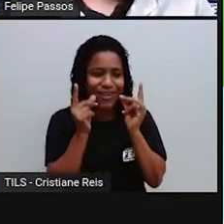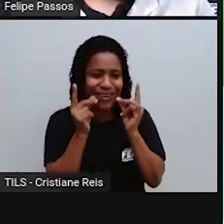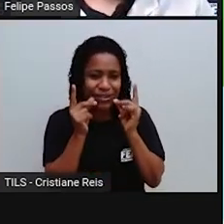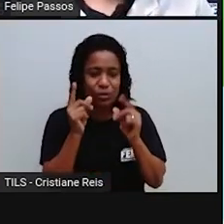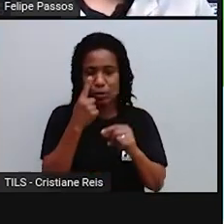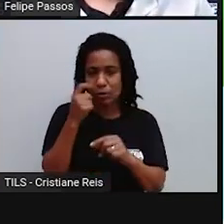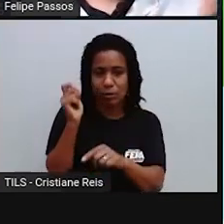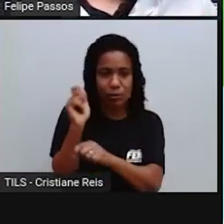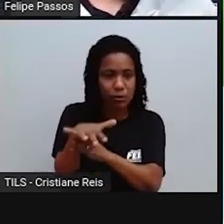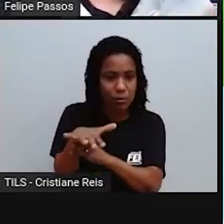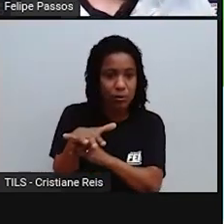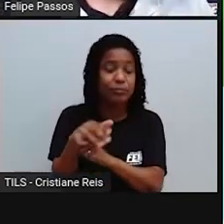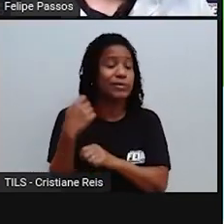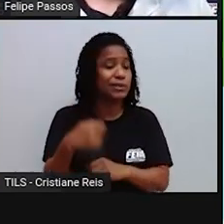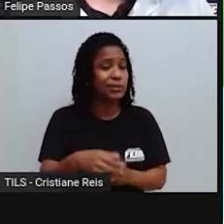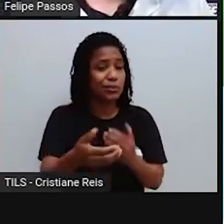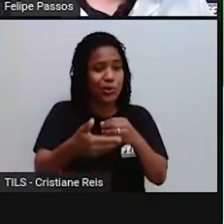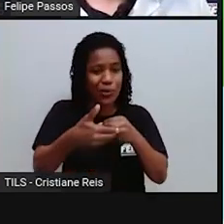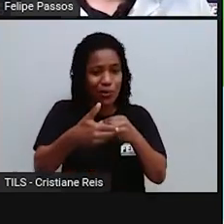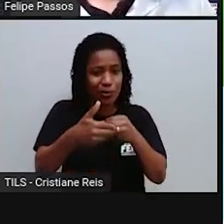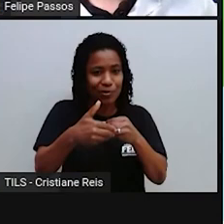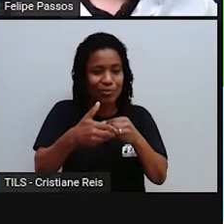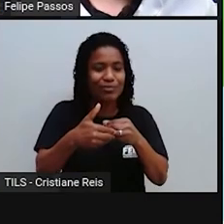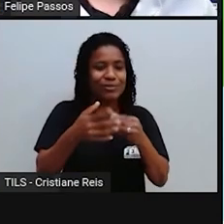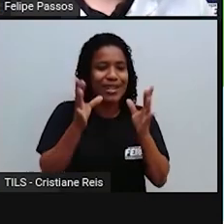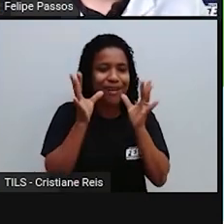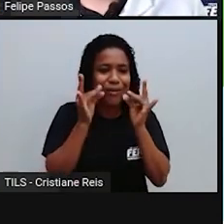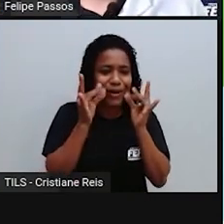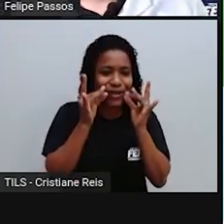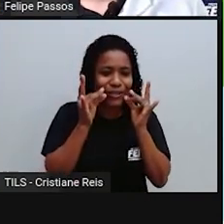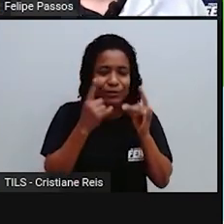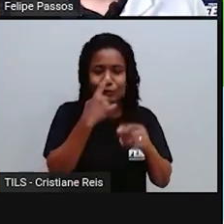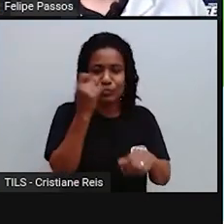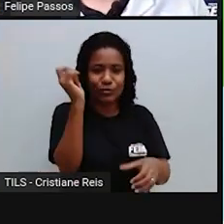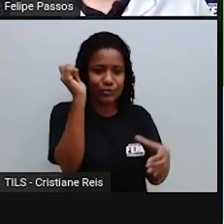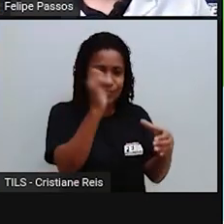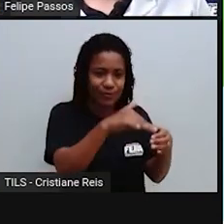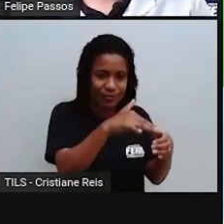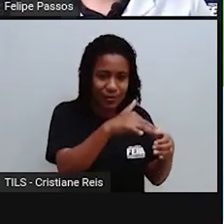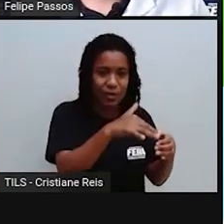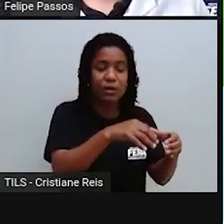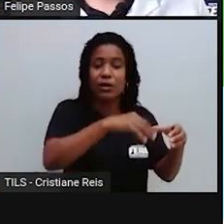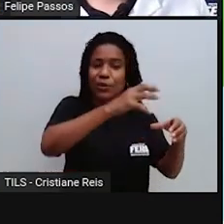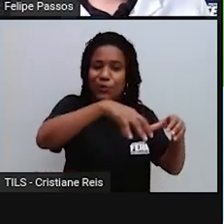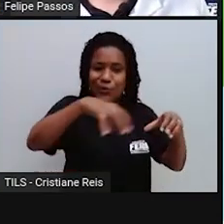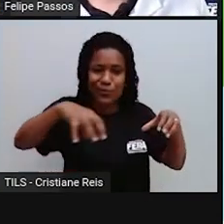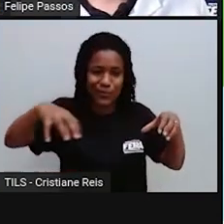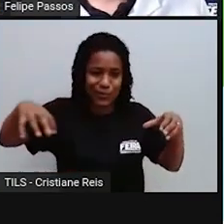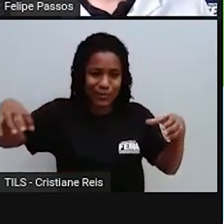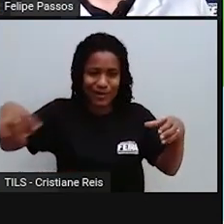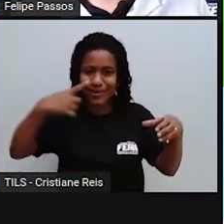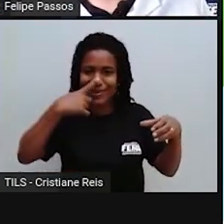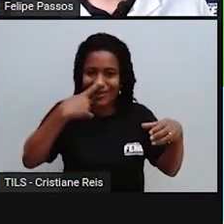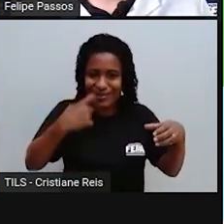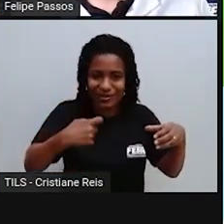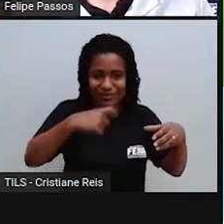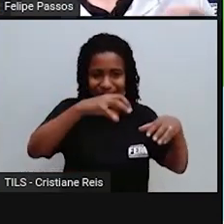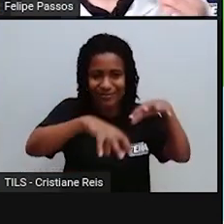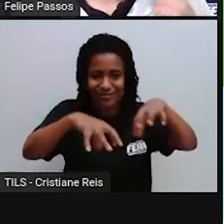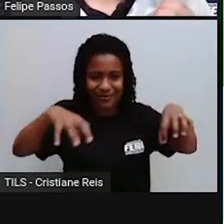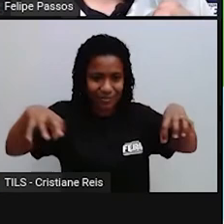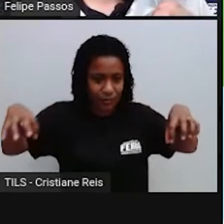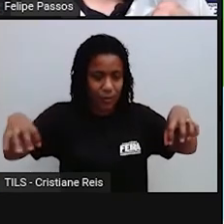colocar o copo descartável no lixo, correto, de preferência um lixo que separe os tipos de lixo, né? Então, assim,